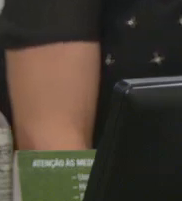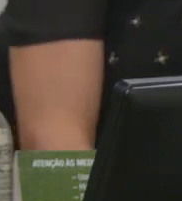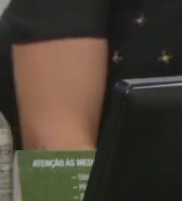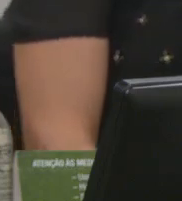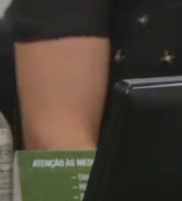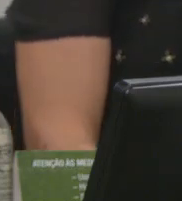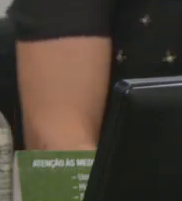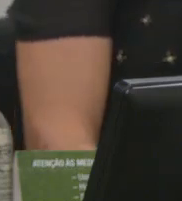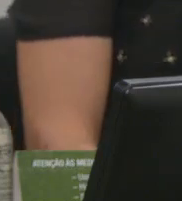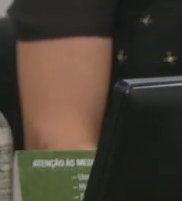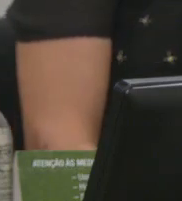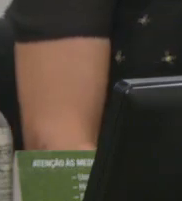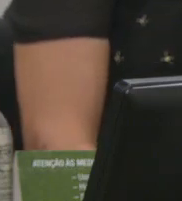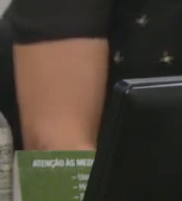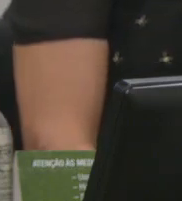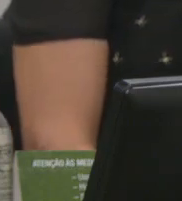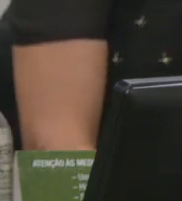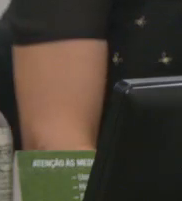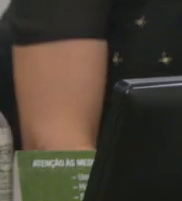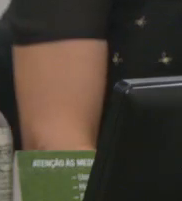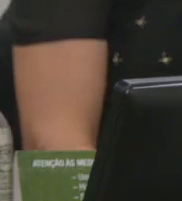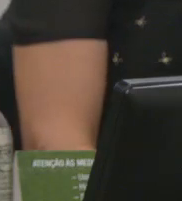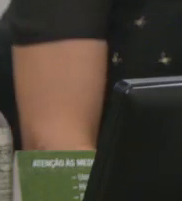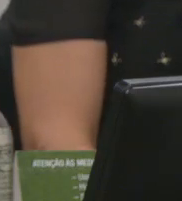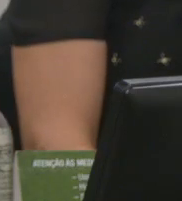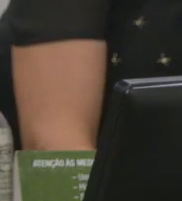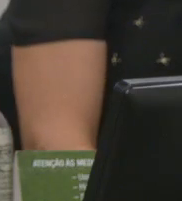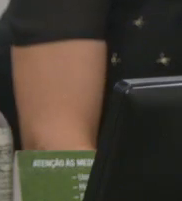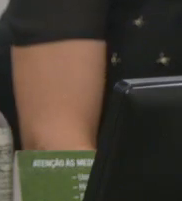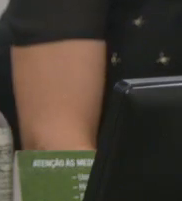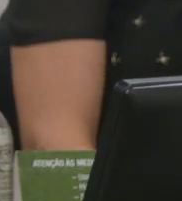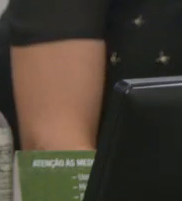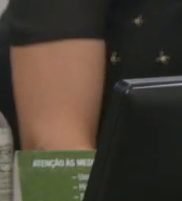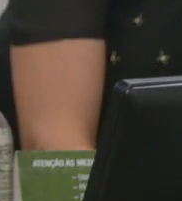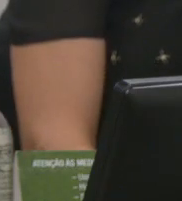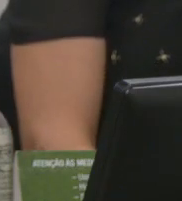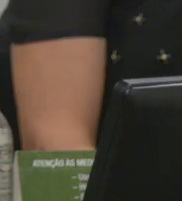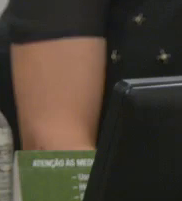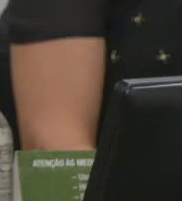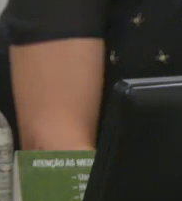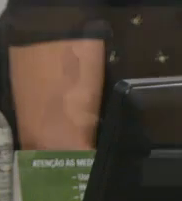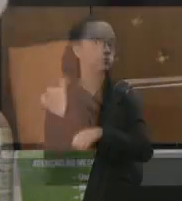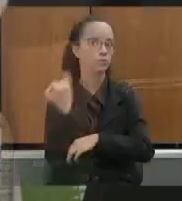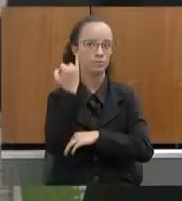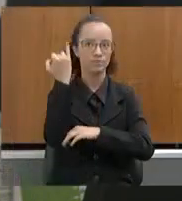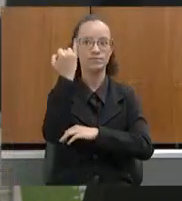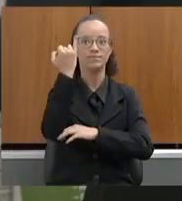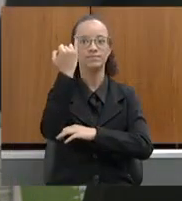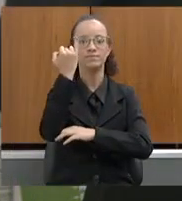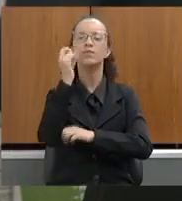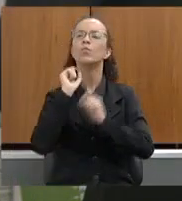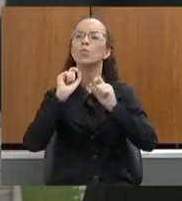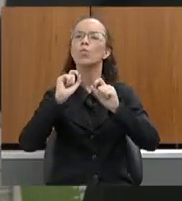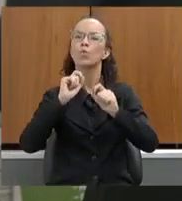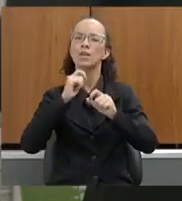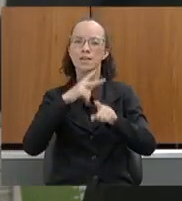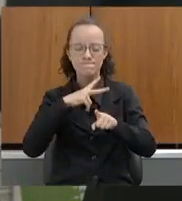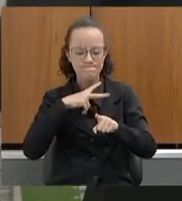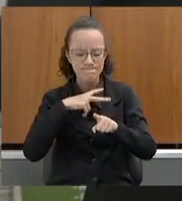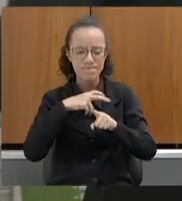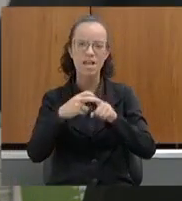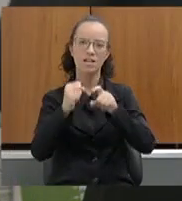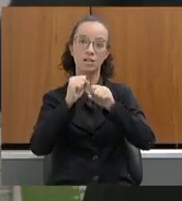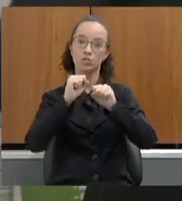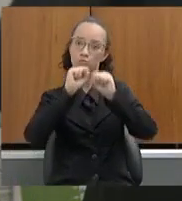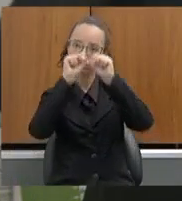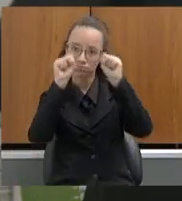Então, eu acredito que uma das nossas, uma das grandes buscas é o fortalecimento de todo o nosso sistema.